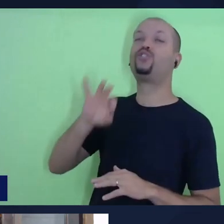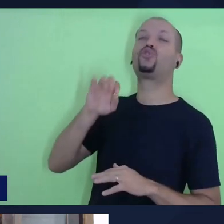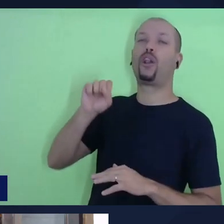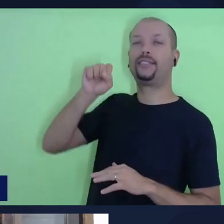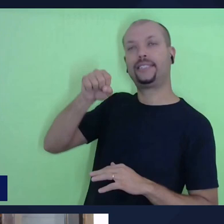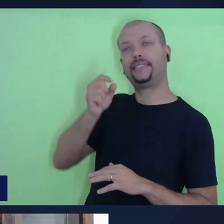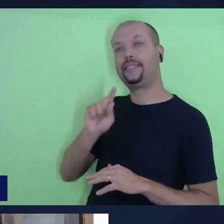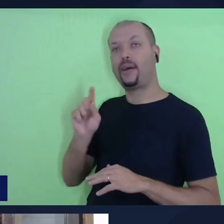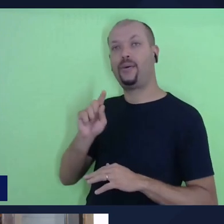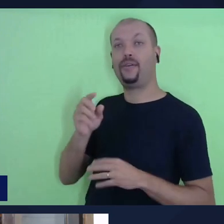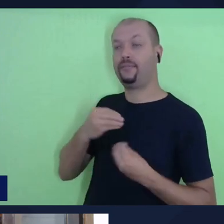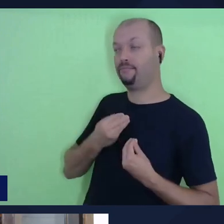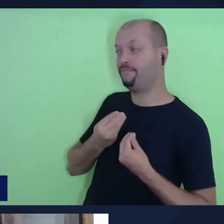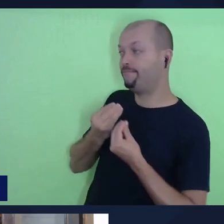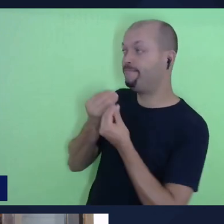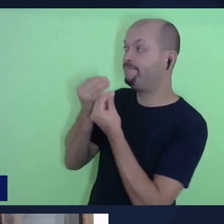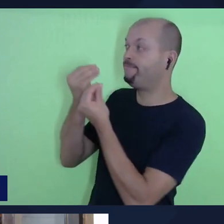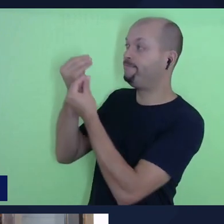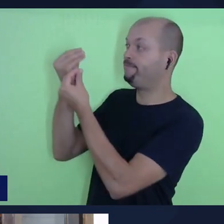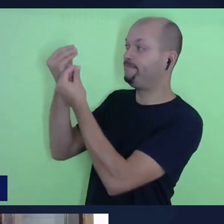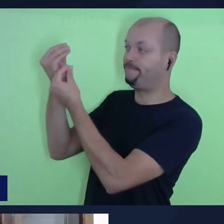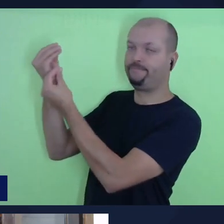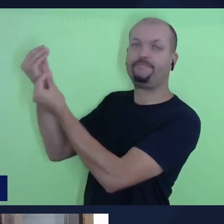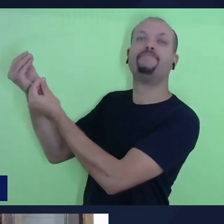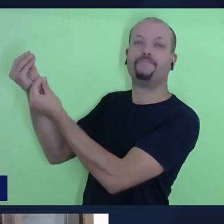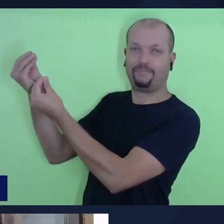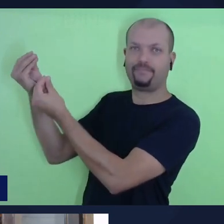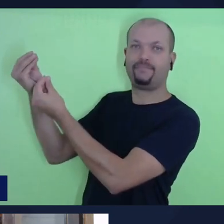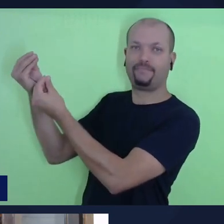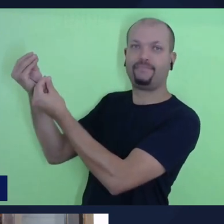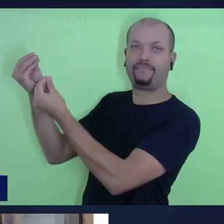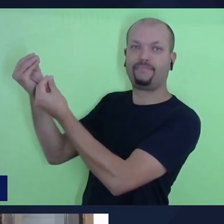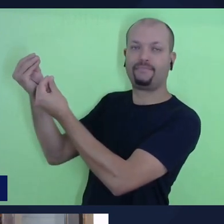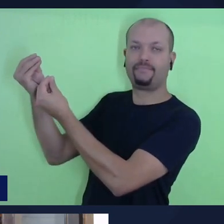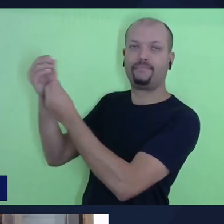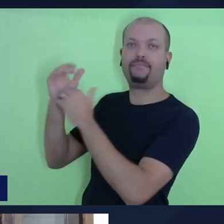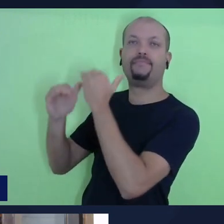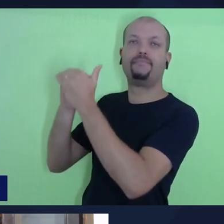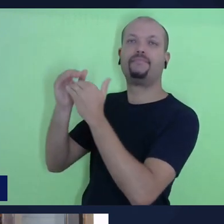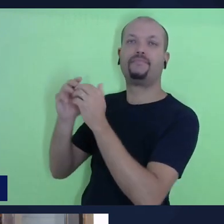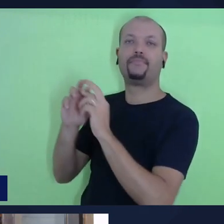nos deu, com o que? Com o avanço do seu reino.